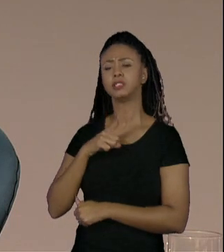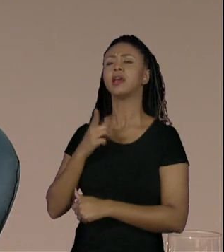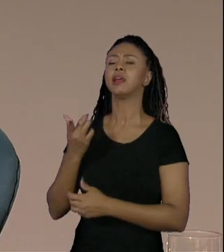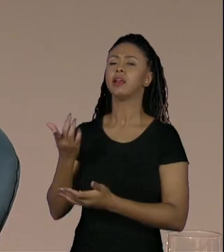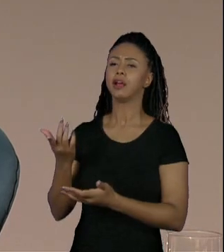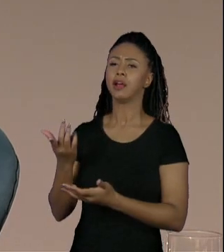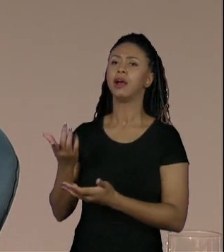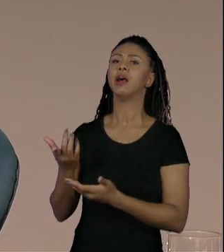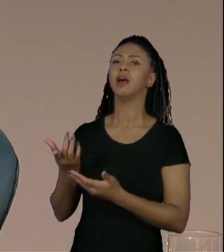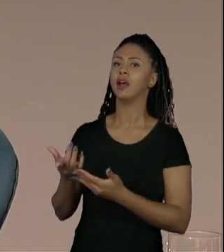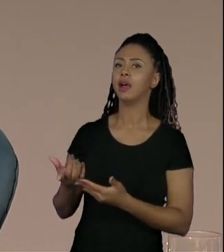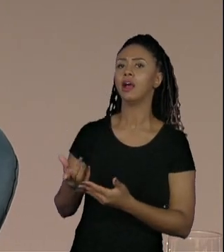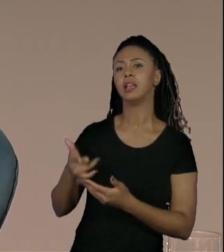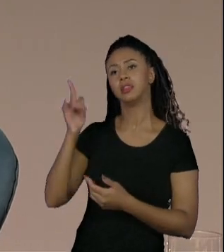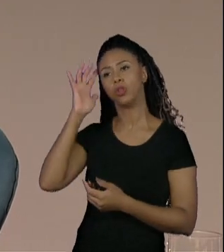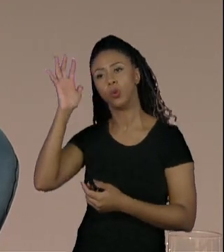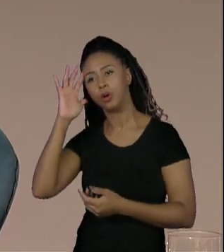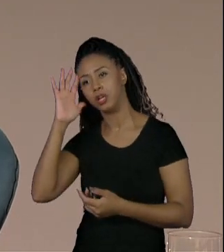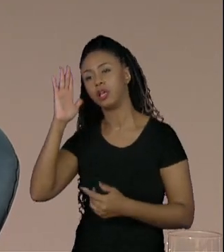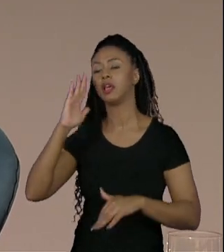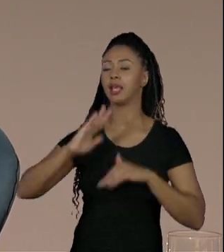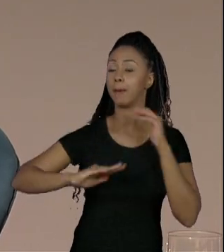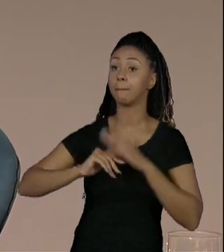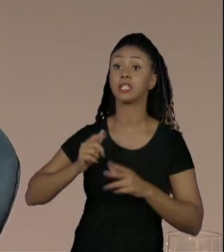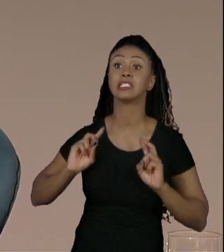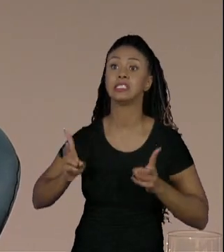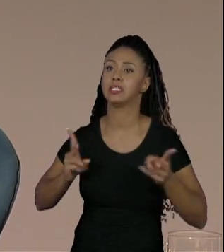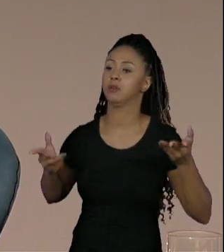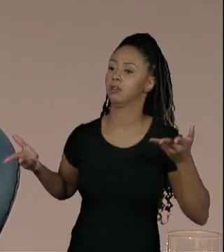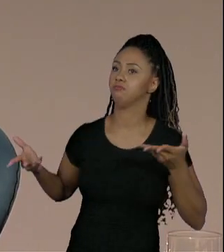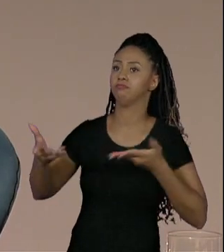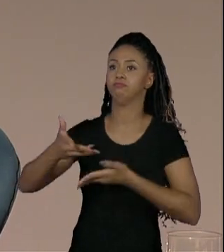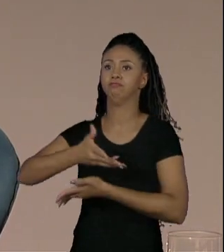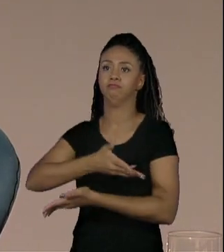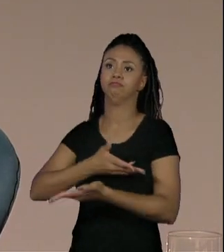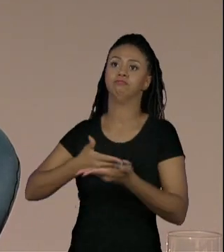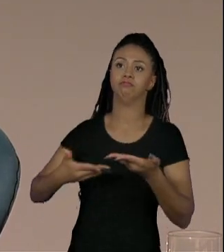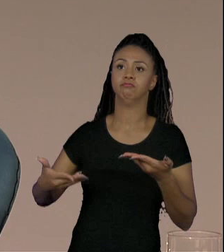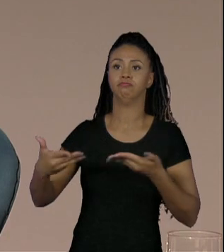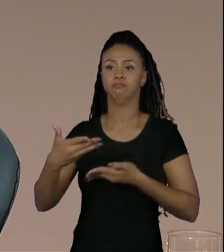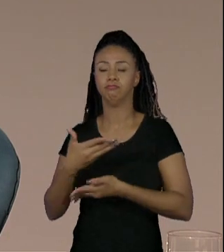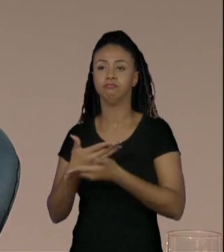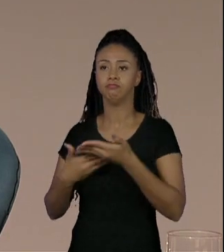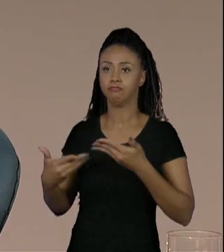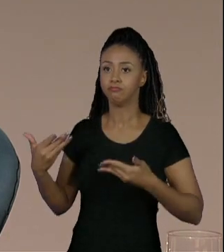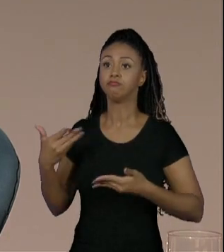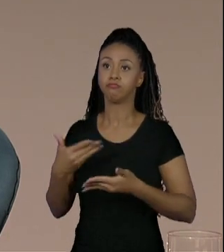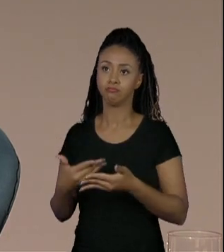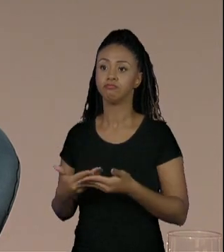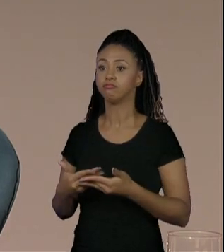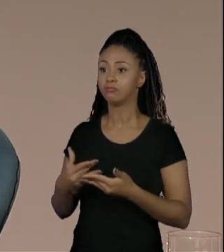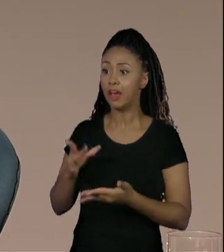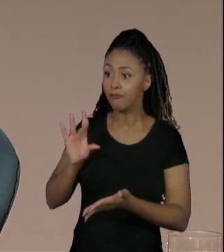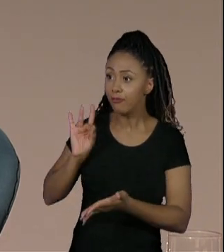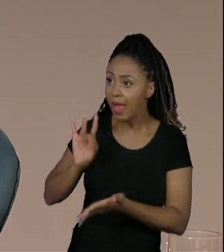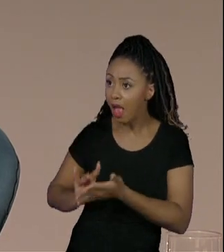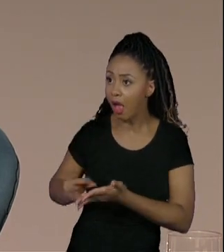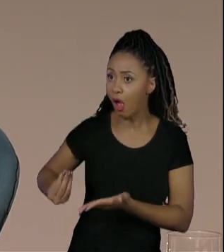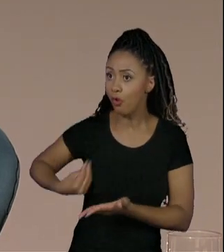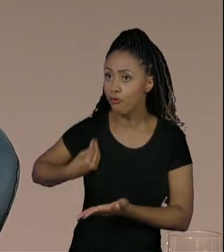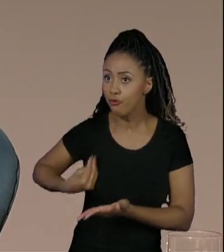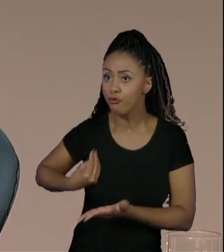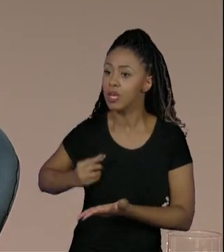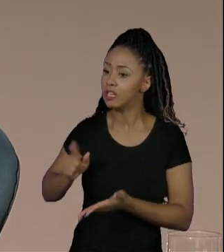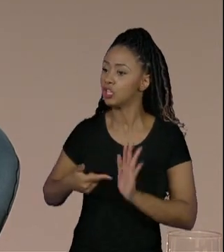a ponte entre teoria e prática e trazer o máximo que a gente pode de contexto real para o aluno para